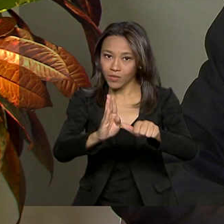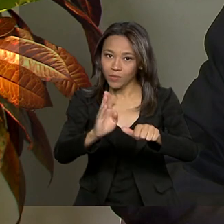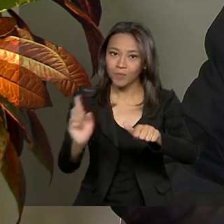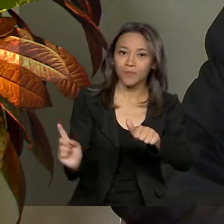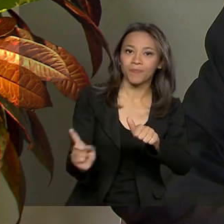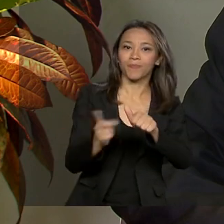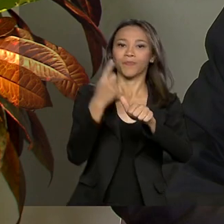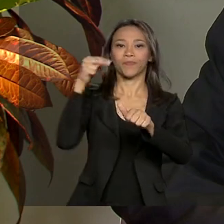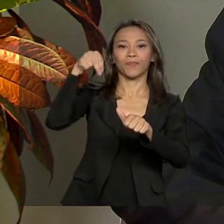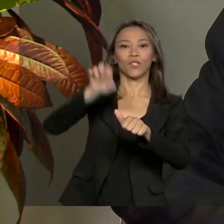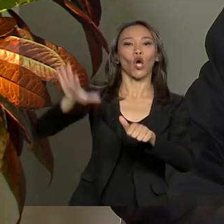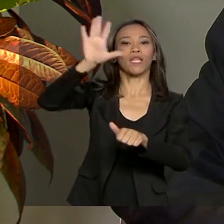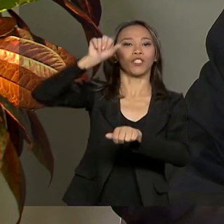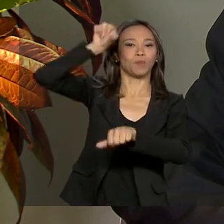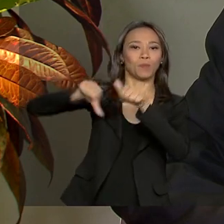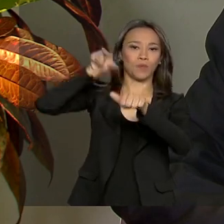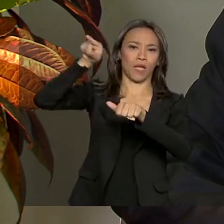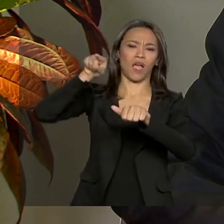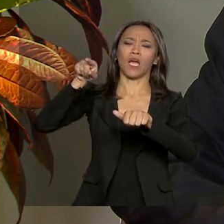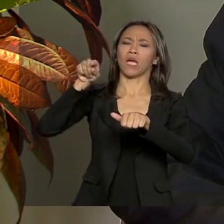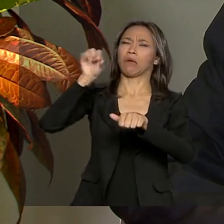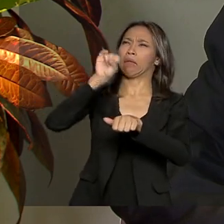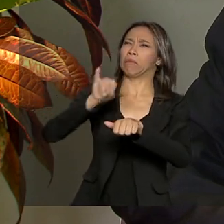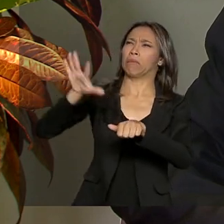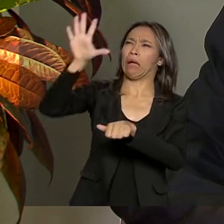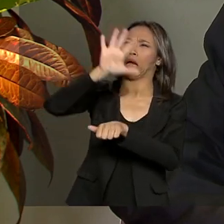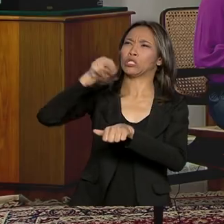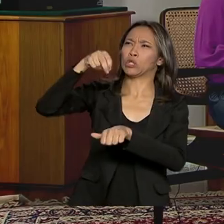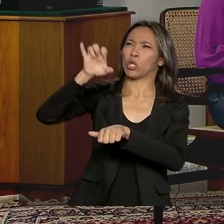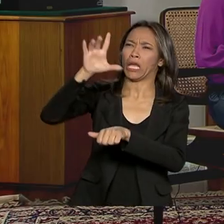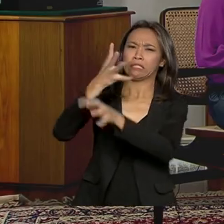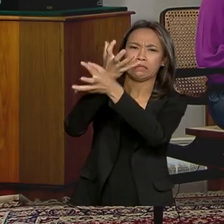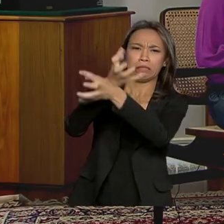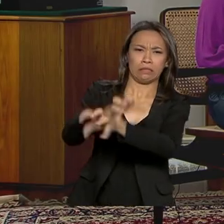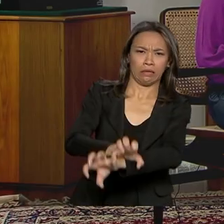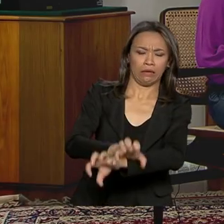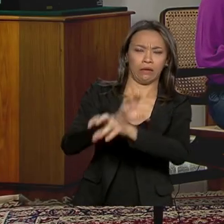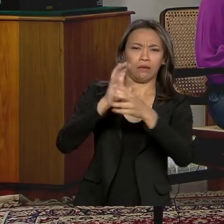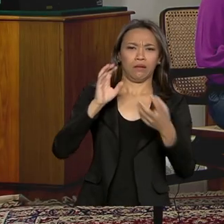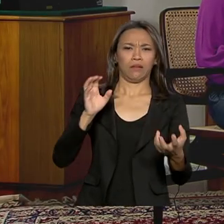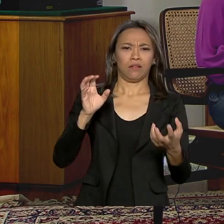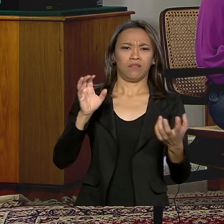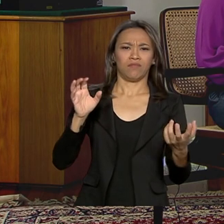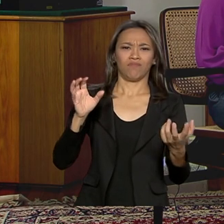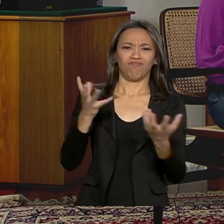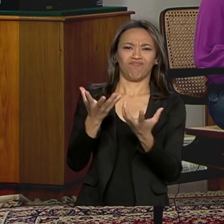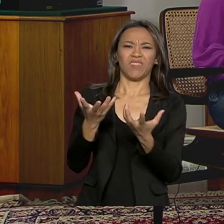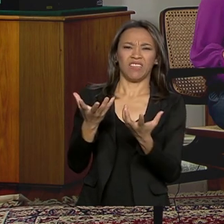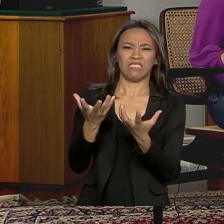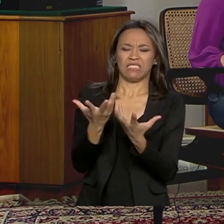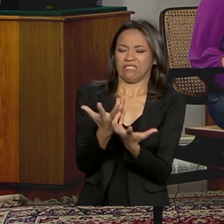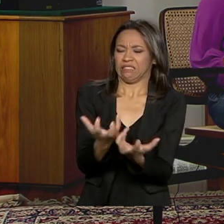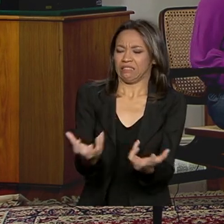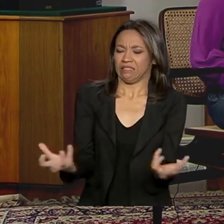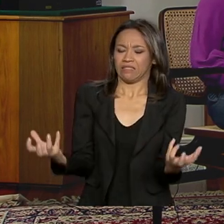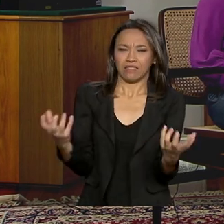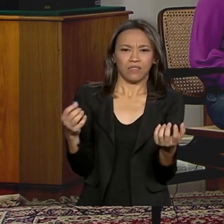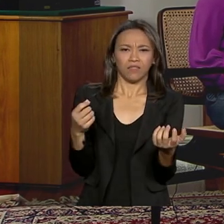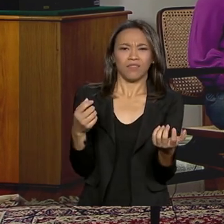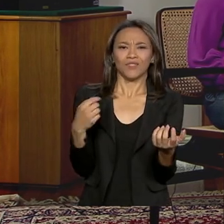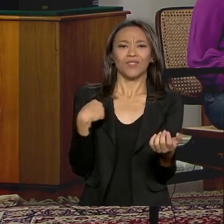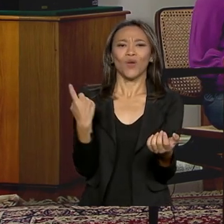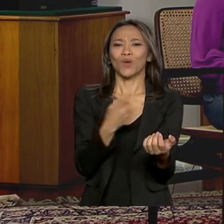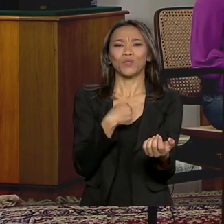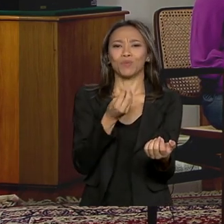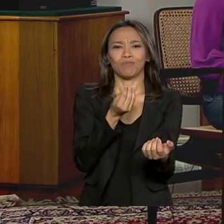o Nordeste. Nós não podemos mais ter aquela imagem do Nordeste, com aquela seca, na época da estia. Nós não podemos admitir